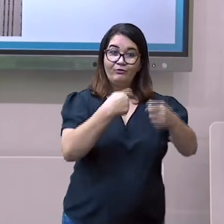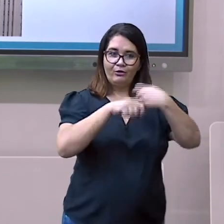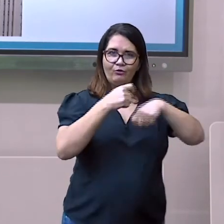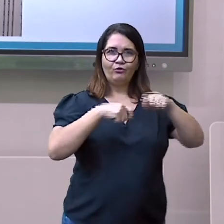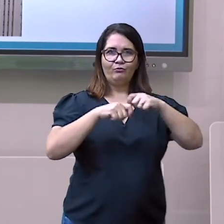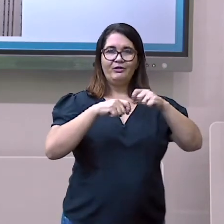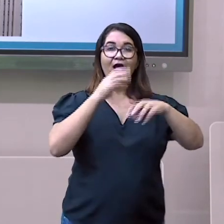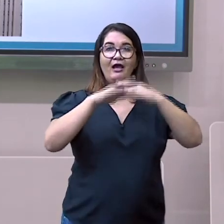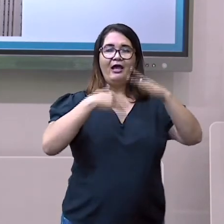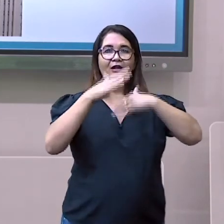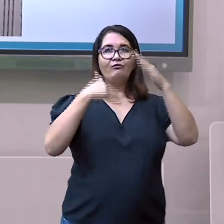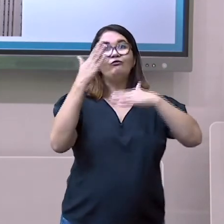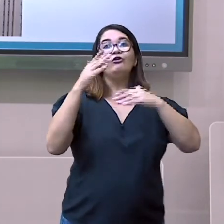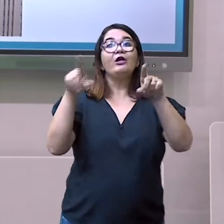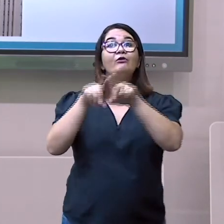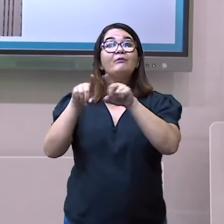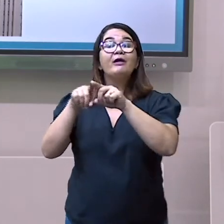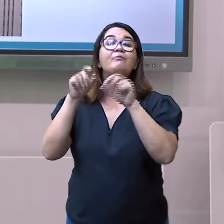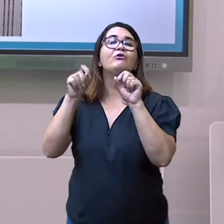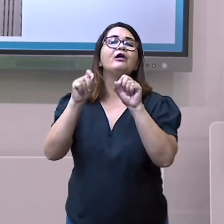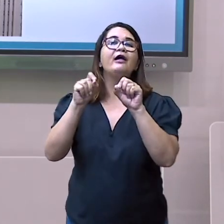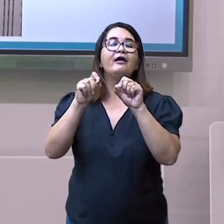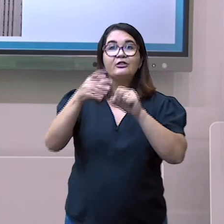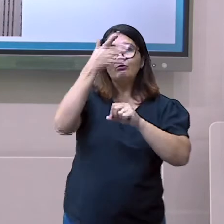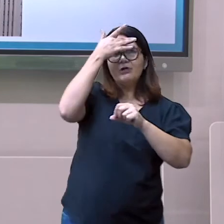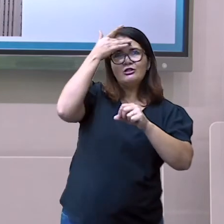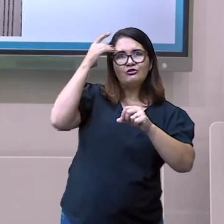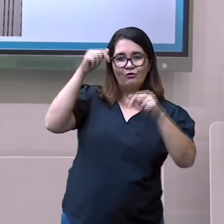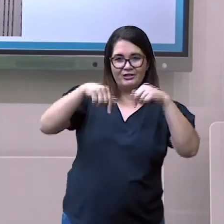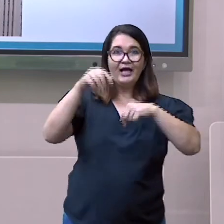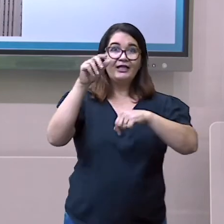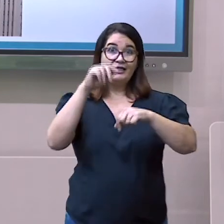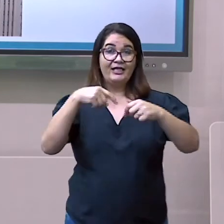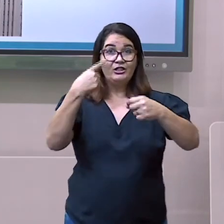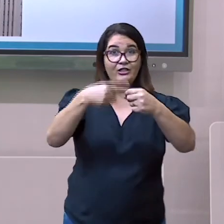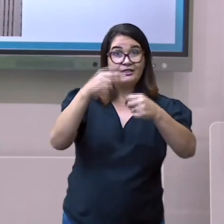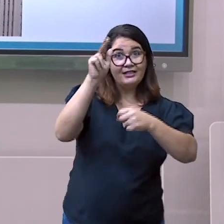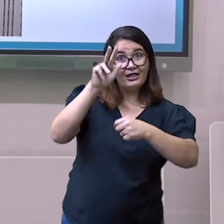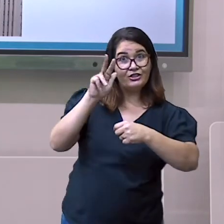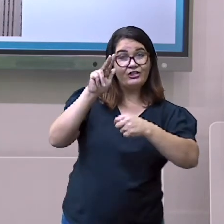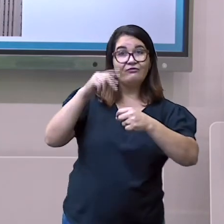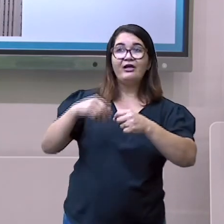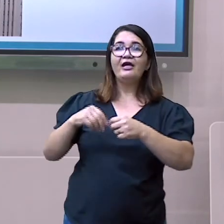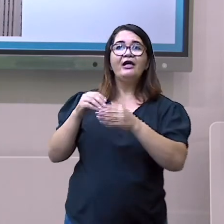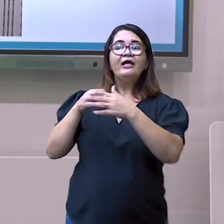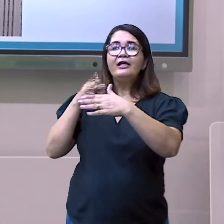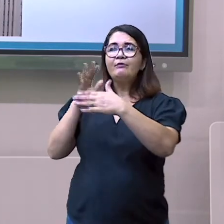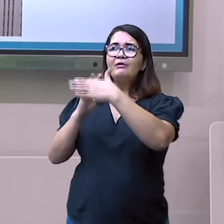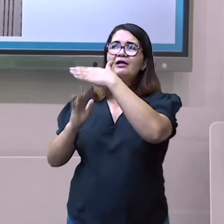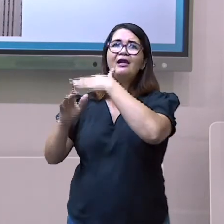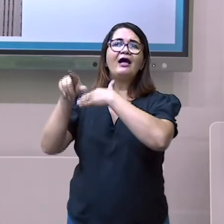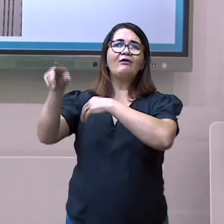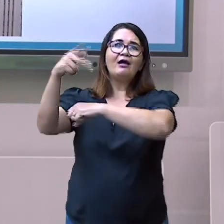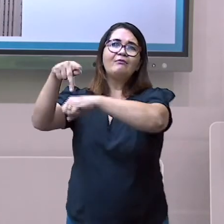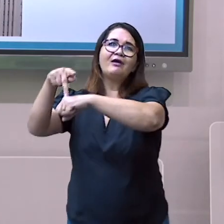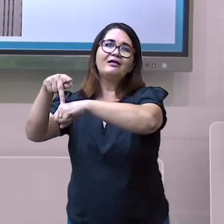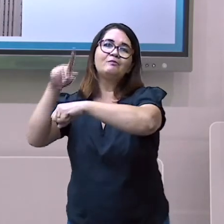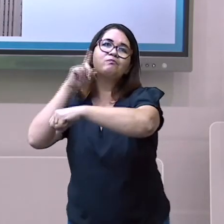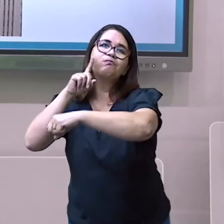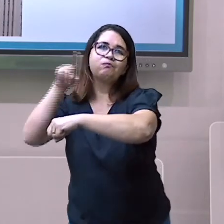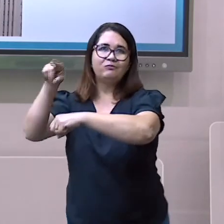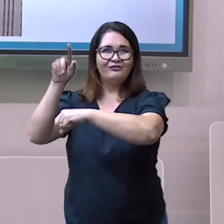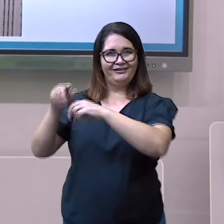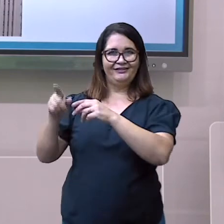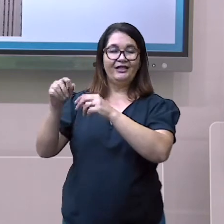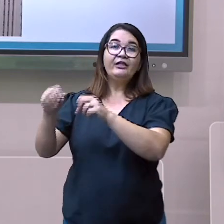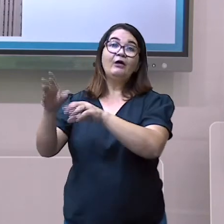renda, enviada por emigrantes que rumaram a outros países, sobretudo aos Estados Unidos.